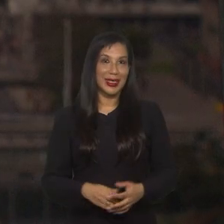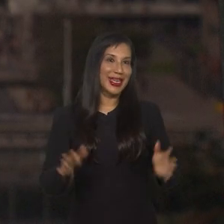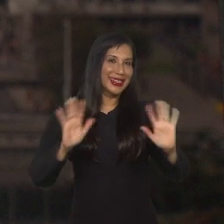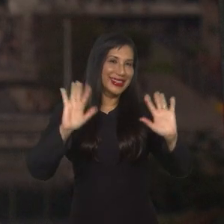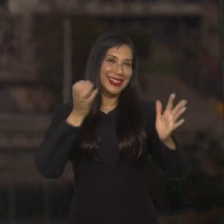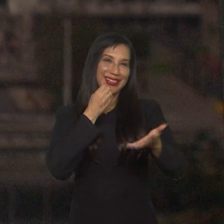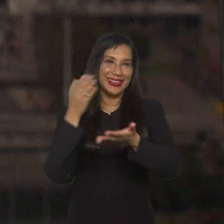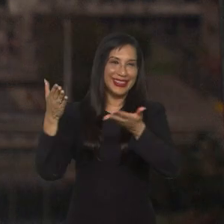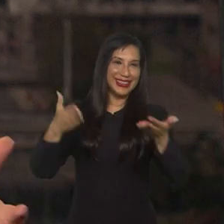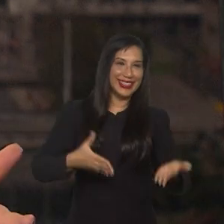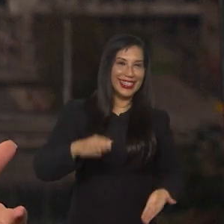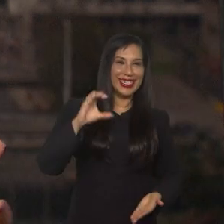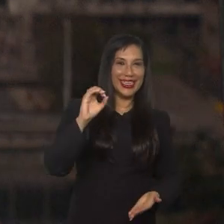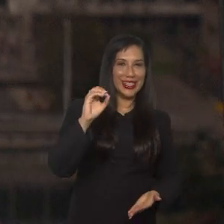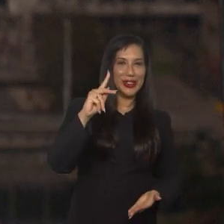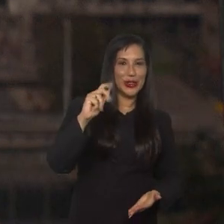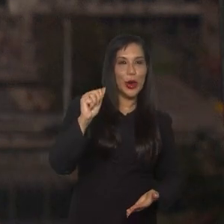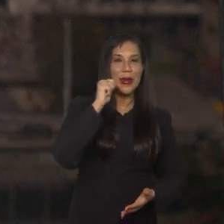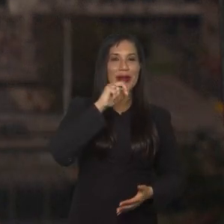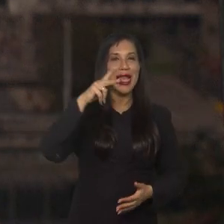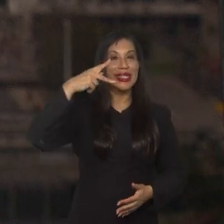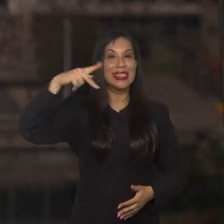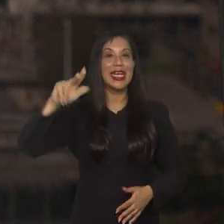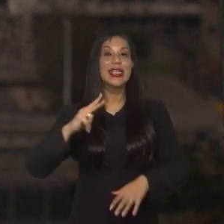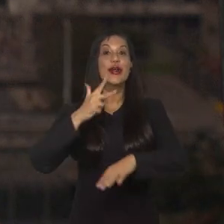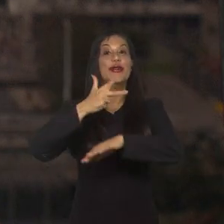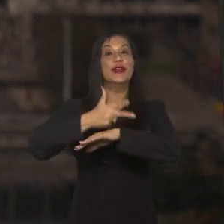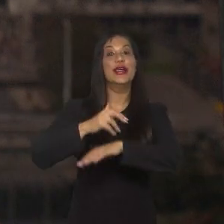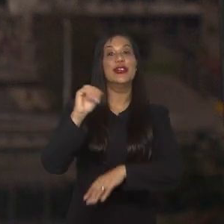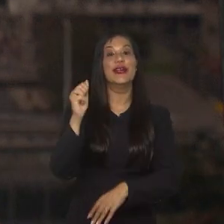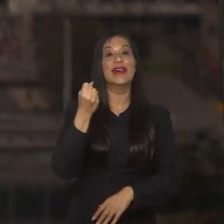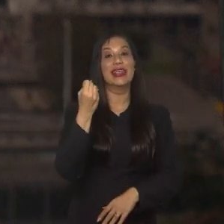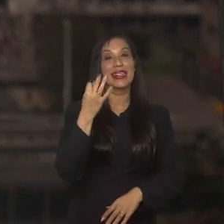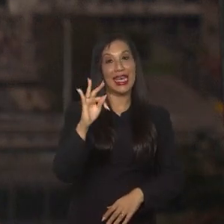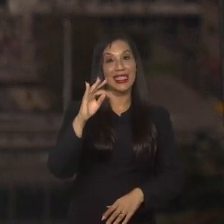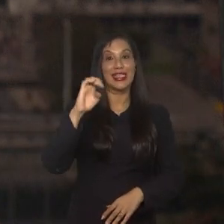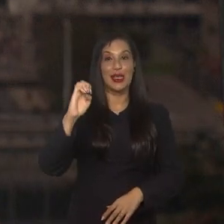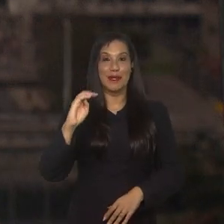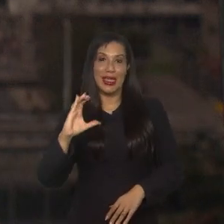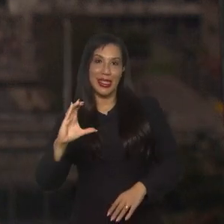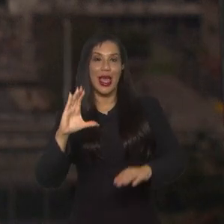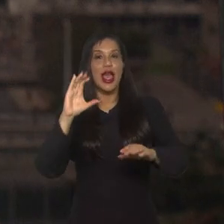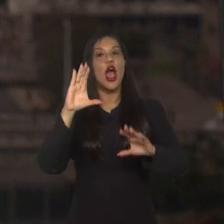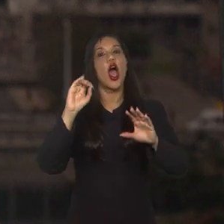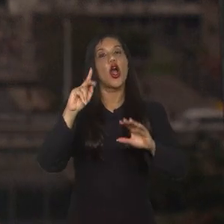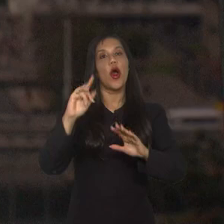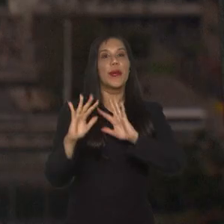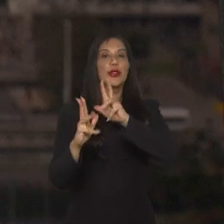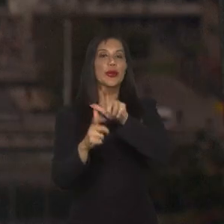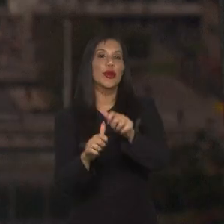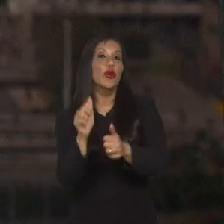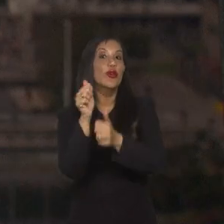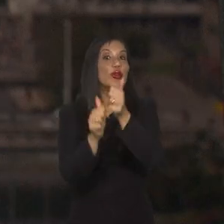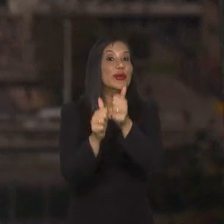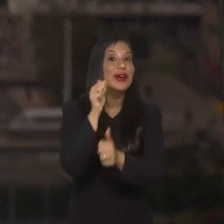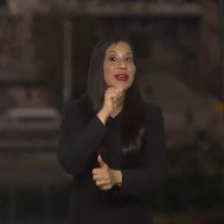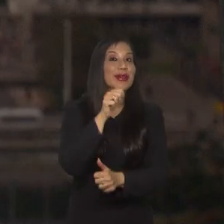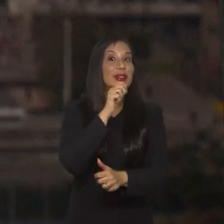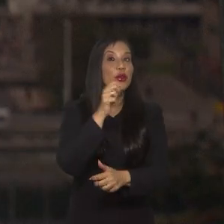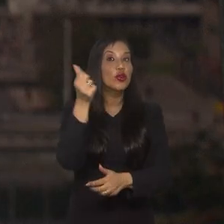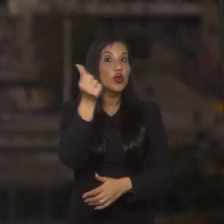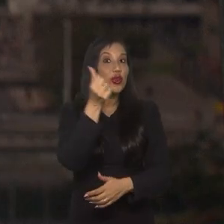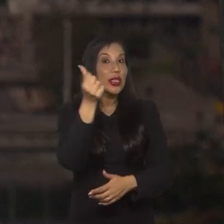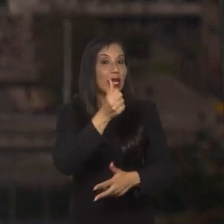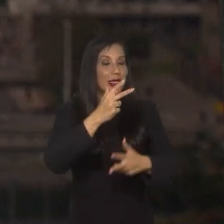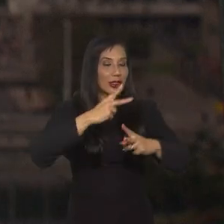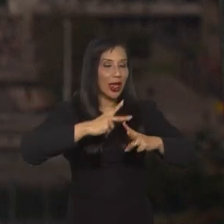Bem-vindos ao Copa Delas, o videocast da EBC sobre a Copa do Mundo de Futebol Feminino. No sexto episódio a gente